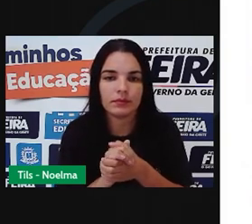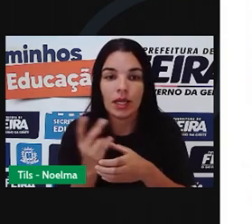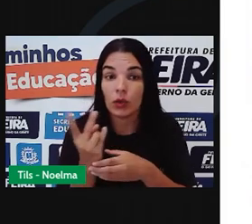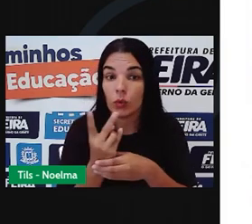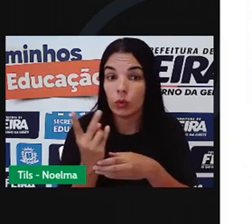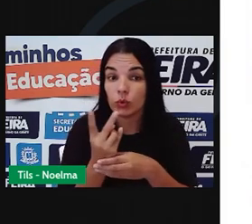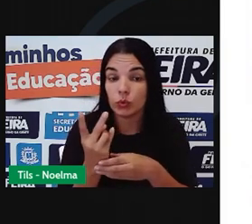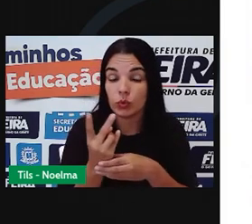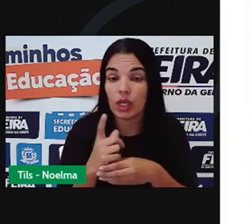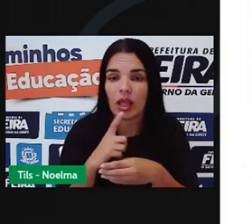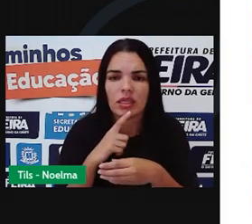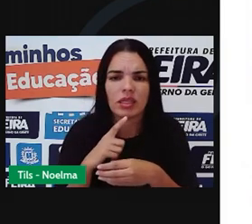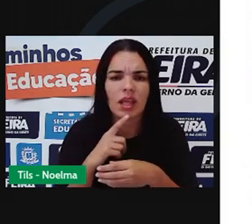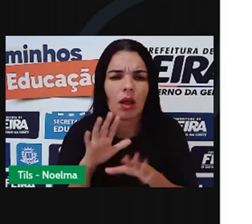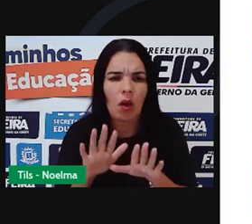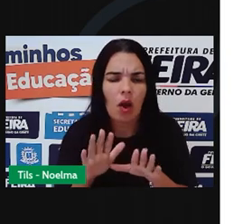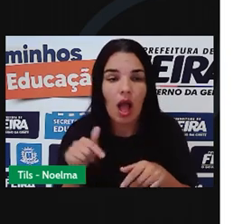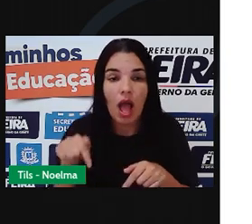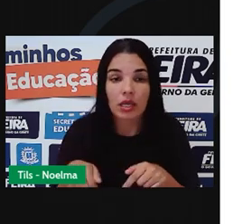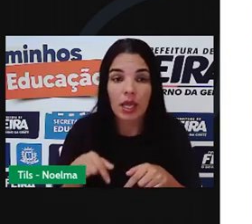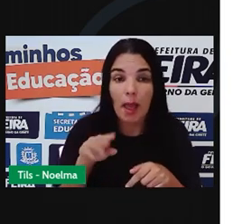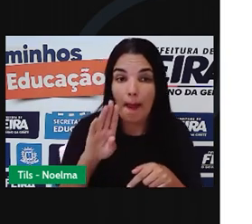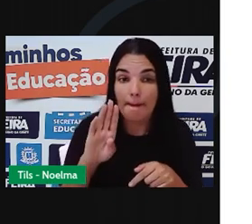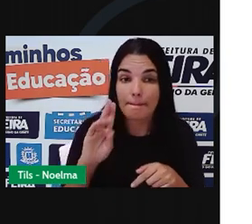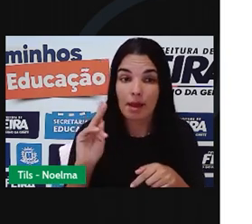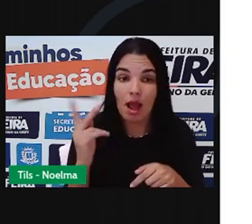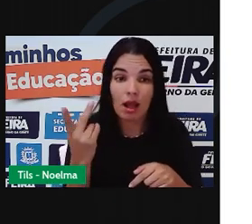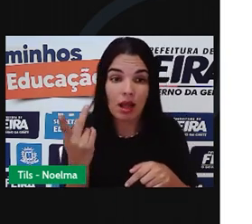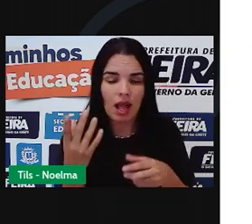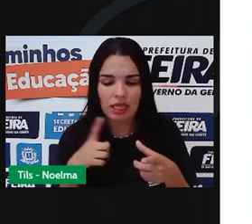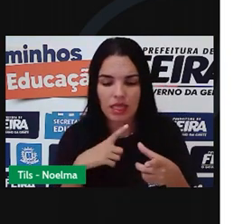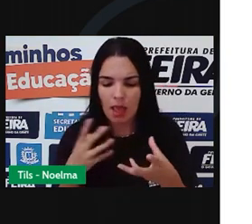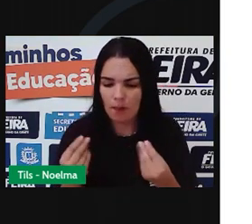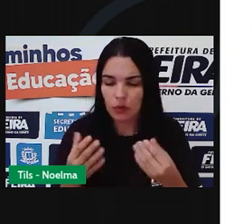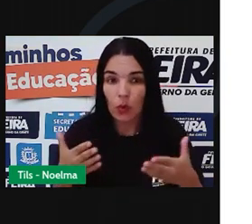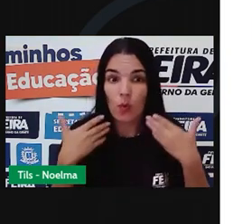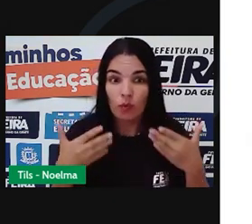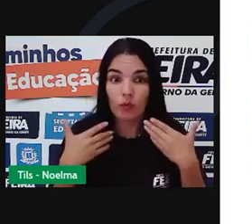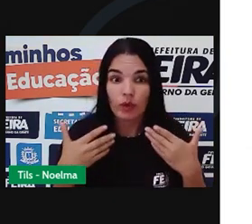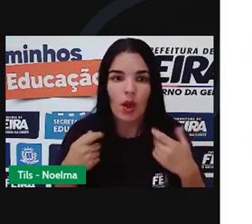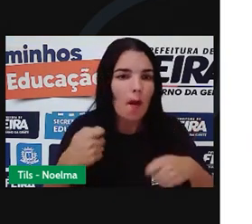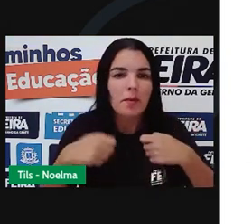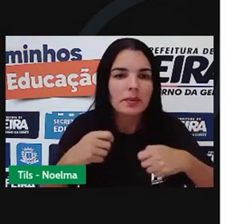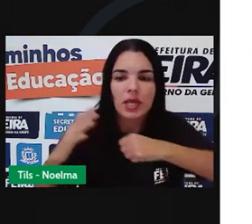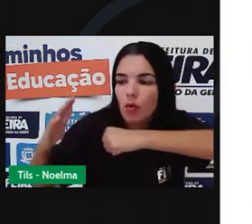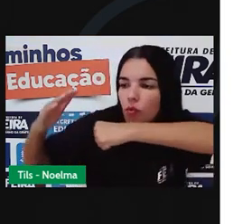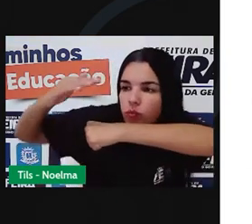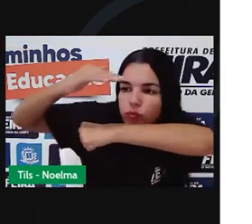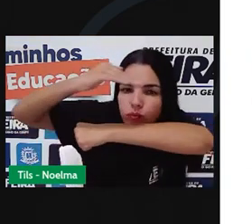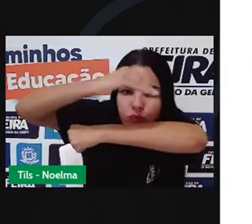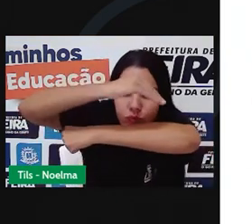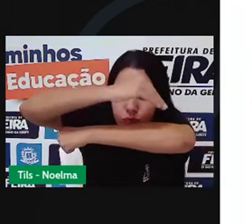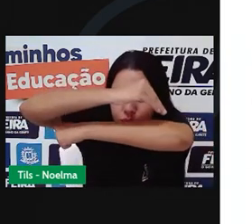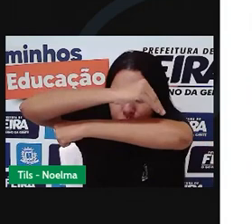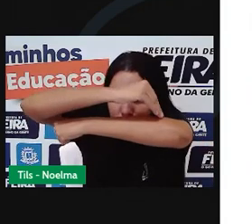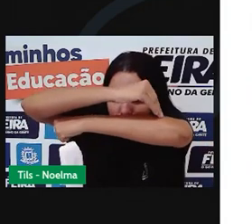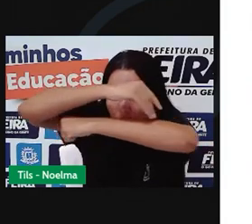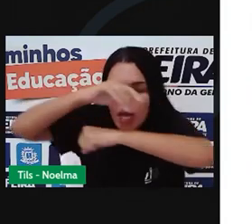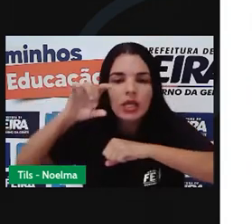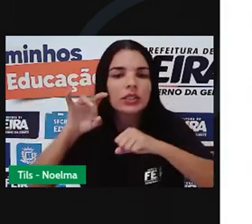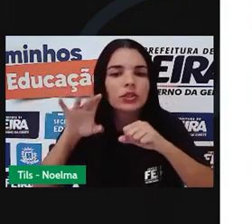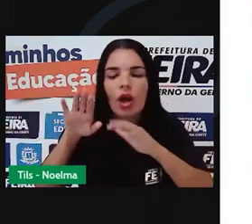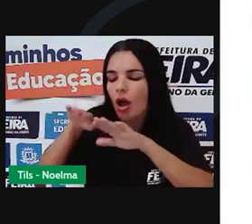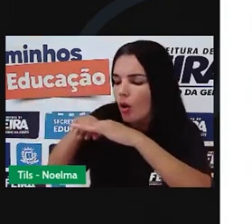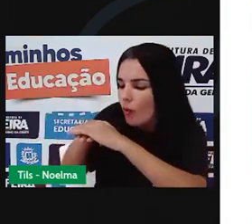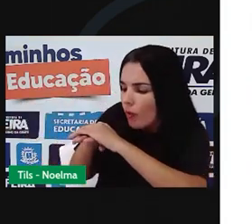Como aqui em Belo Horizonte está fazendo muito frio, eu não vou usar o esquema de estufa. Eu vou só reservar as mudinhas no